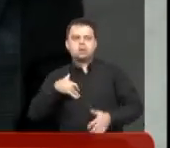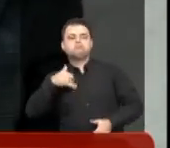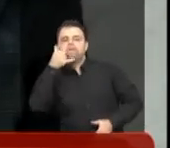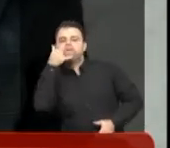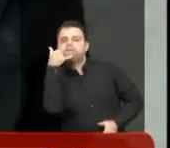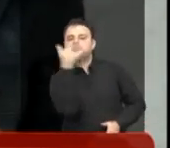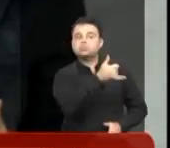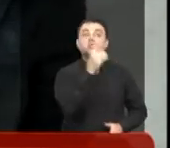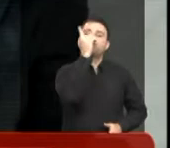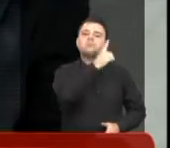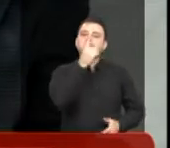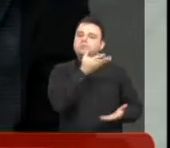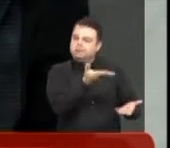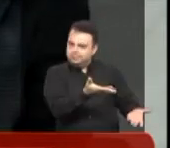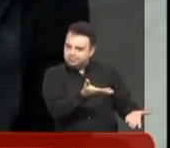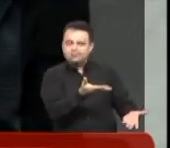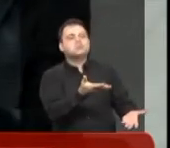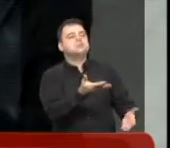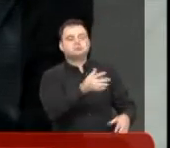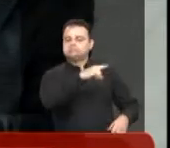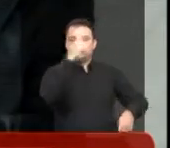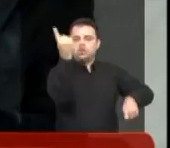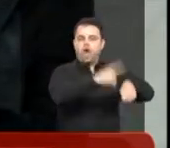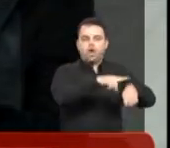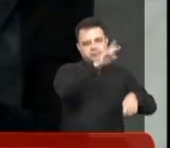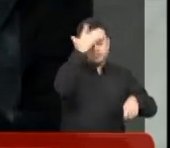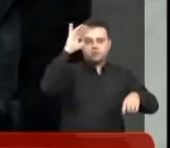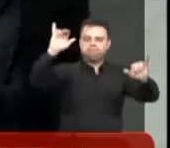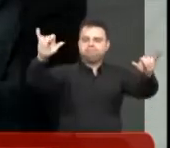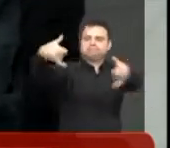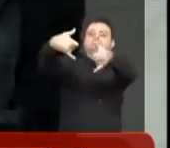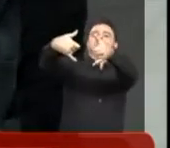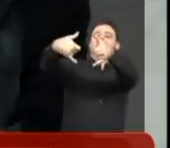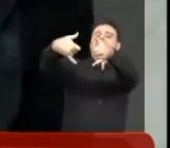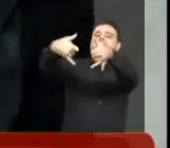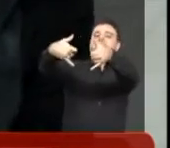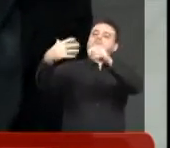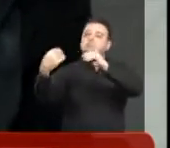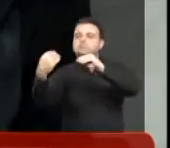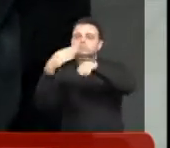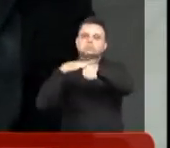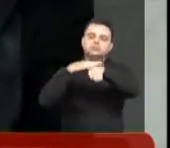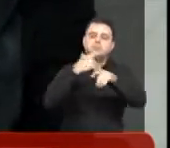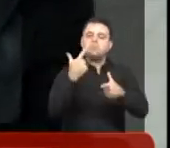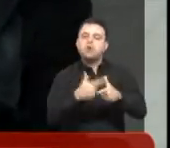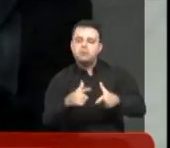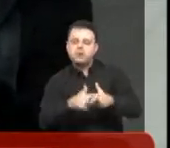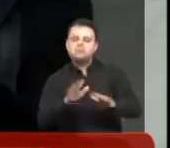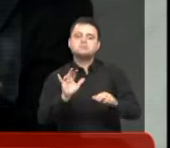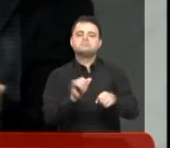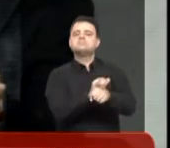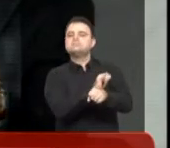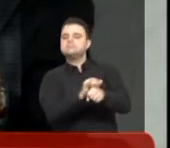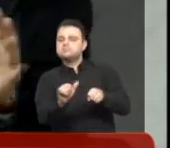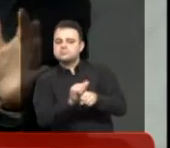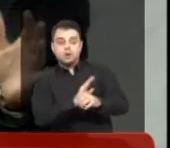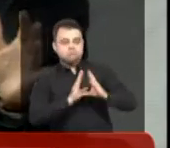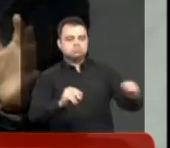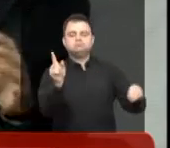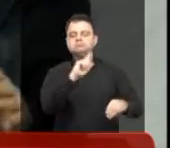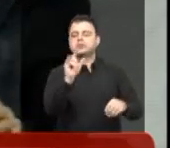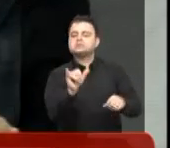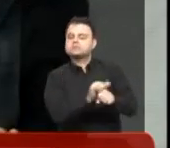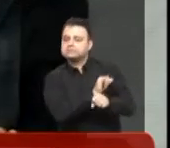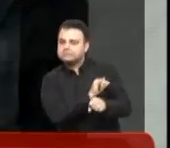solícito em pleno domingo e já entrou em contato com a pessoa e deu aquela aliviada no problema. Um